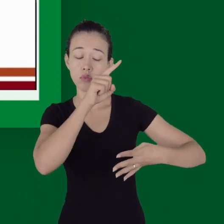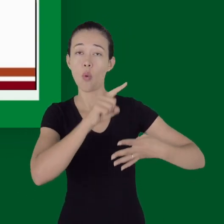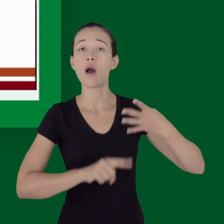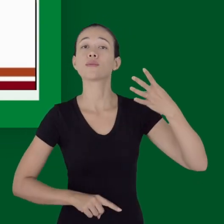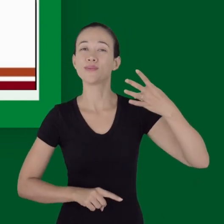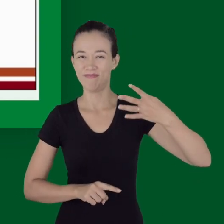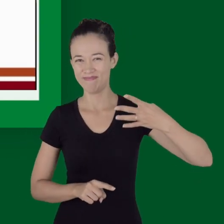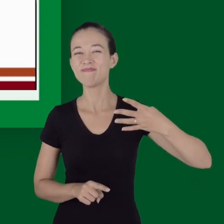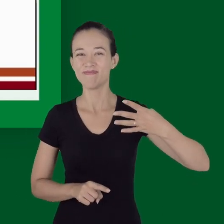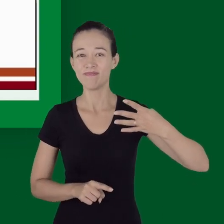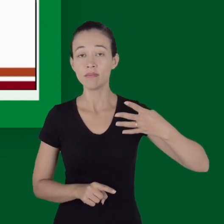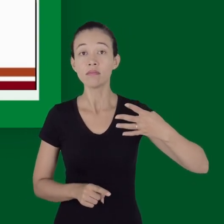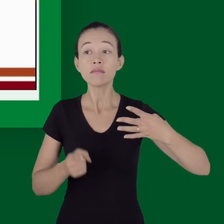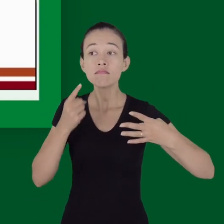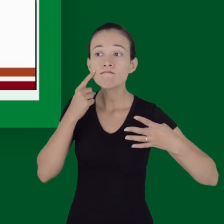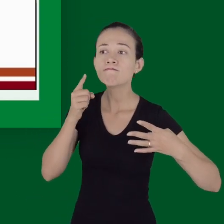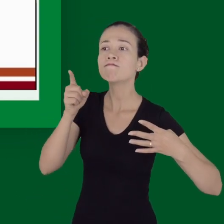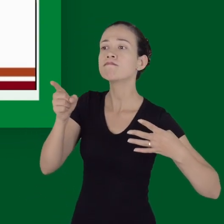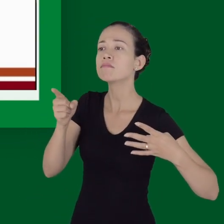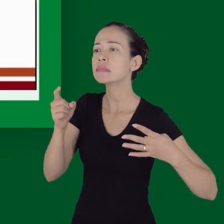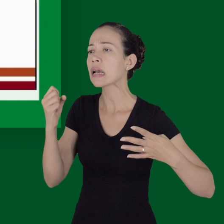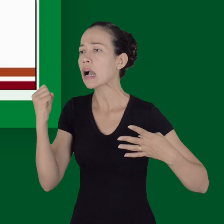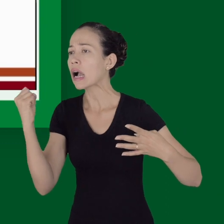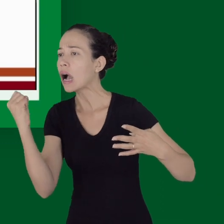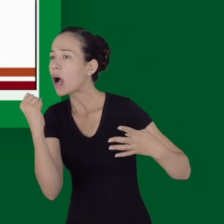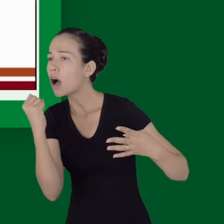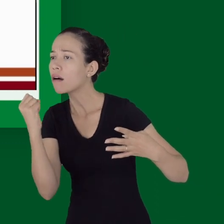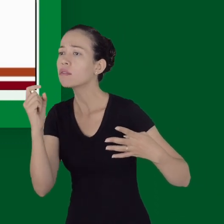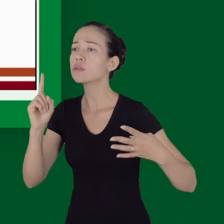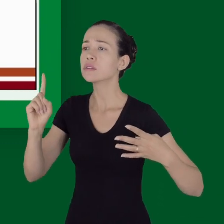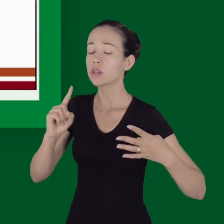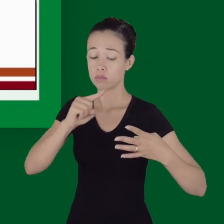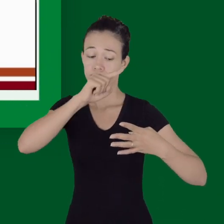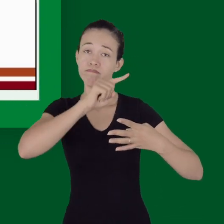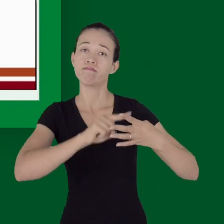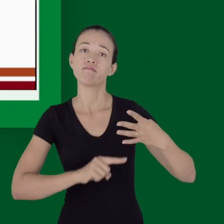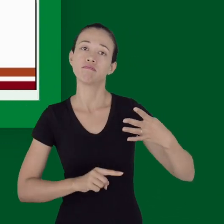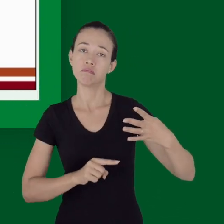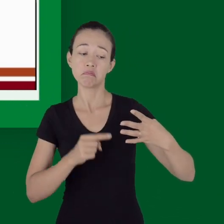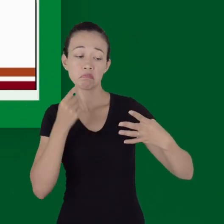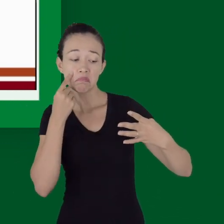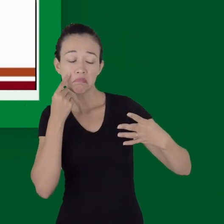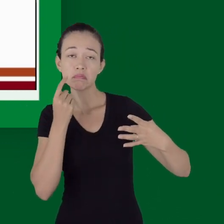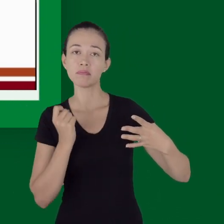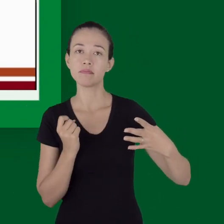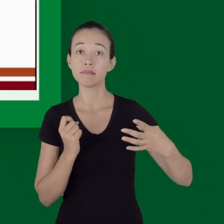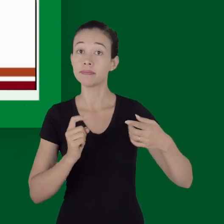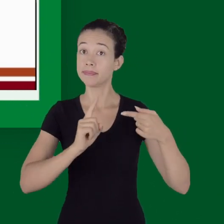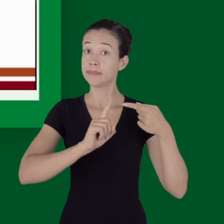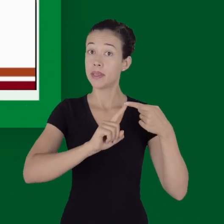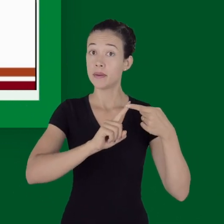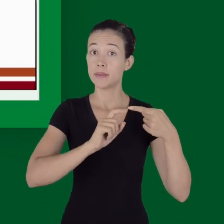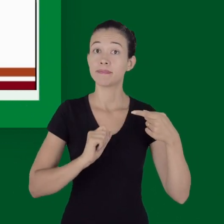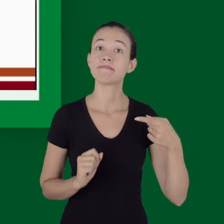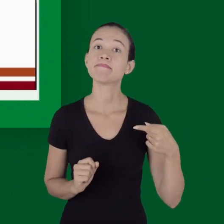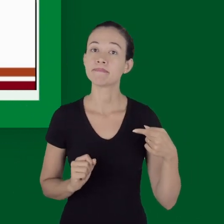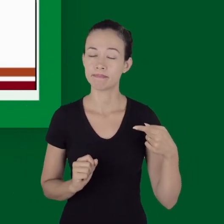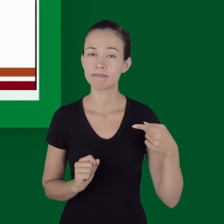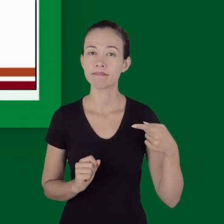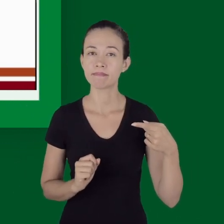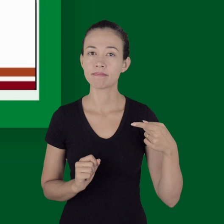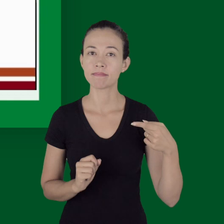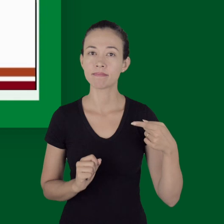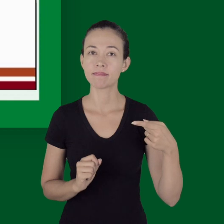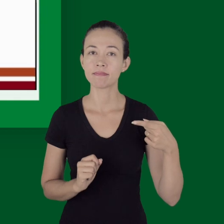4 classes, que vai depender da gravidade e da quantidade da hemorragia. Vai depender de quanto sangue esse paciente perdeu. O